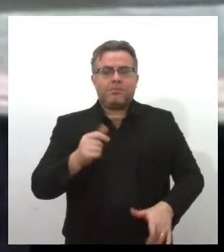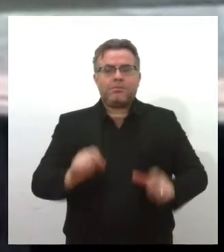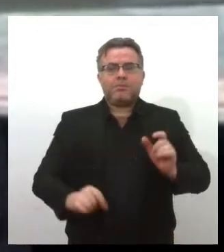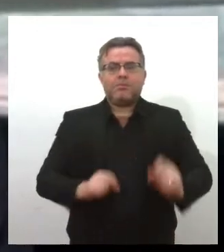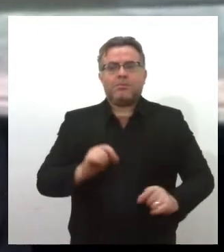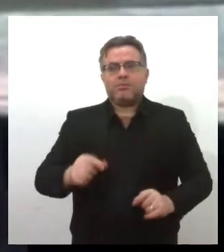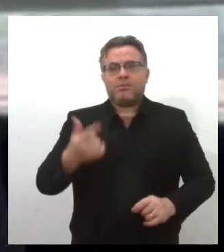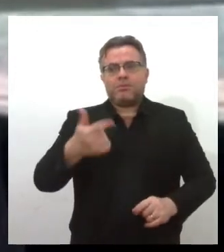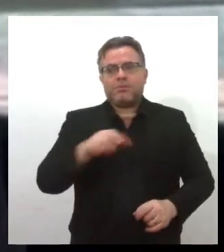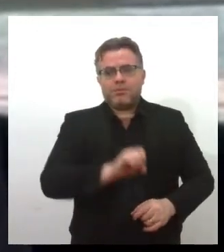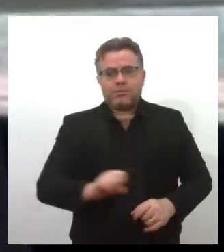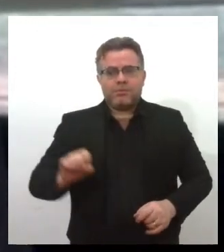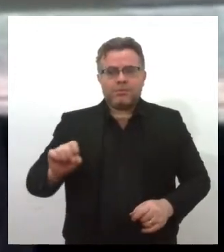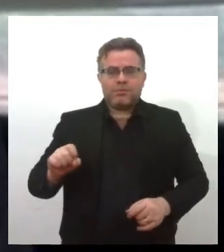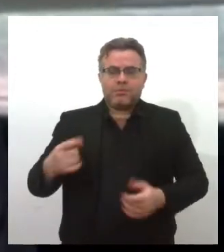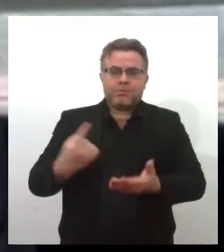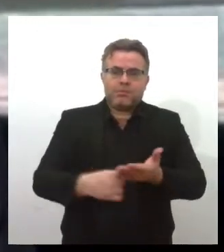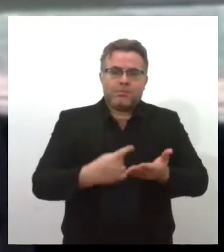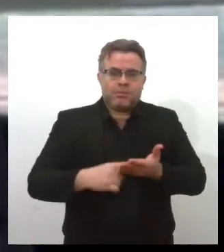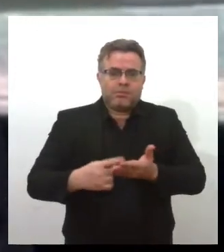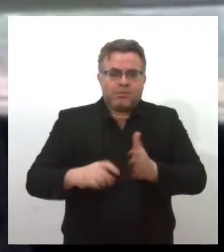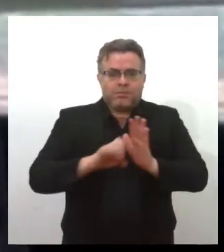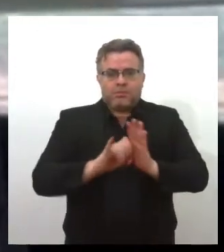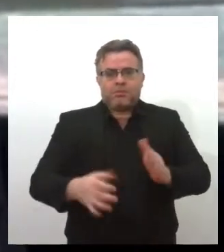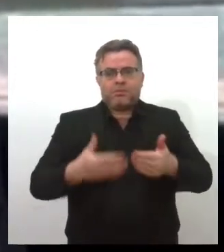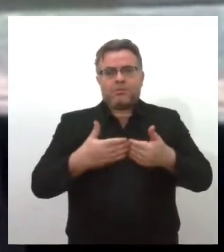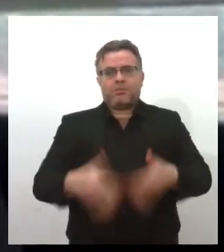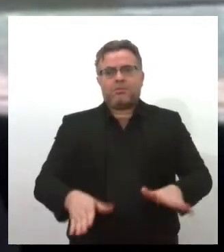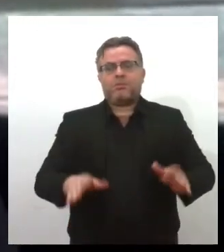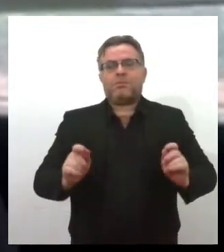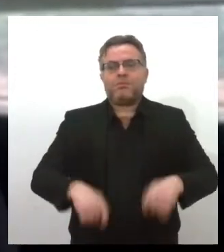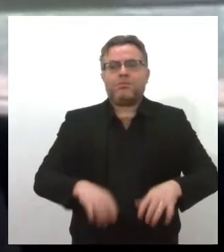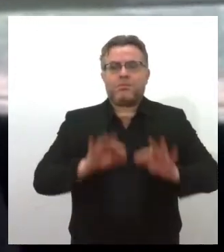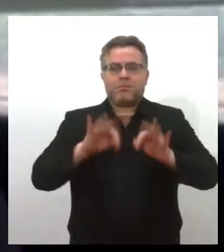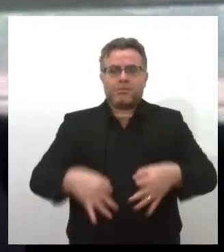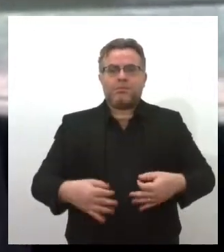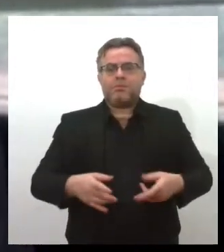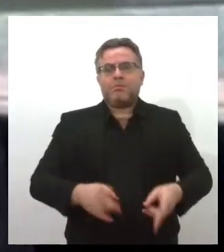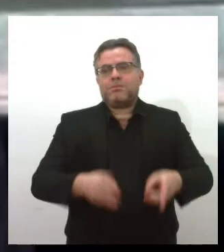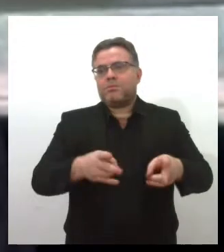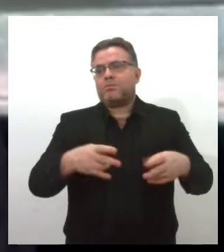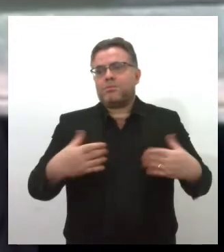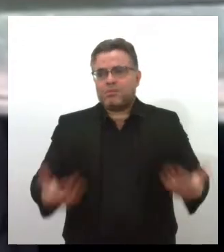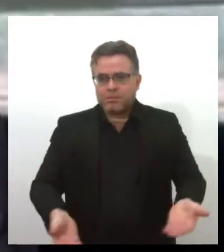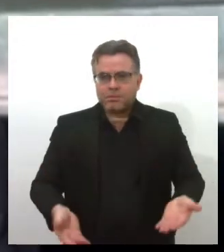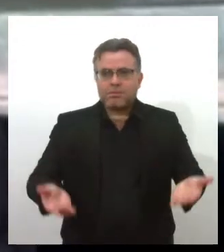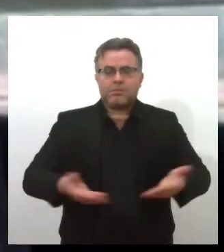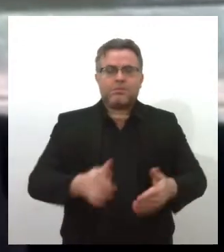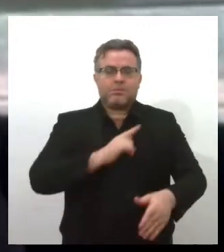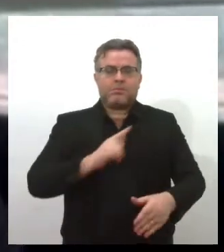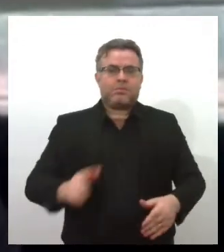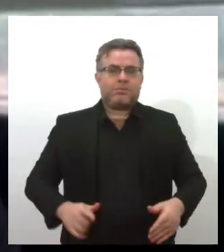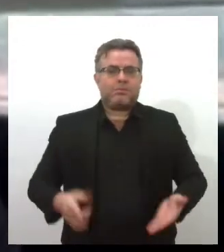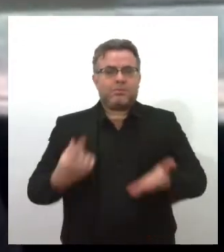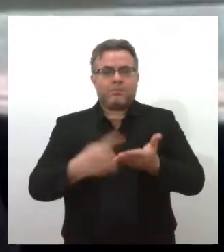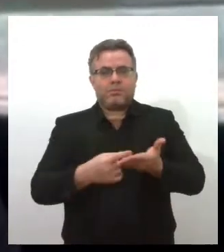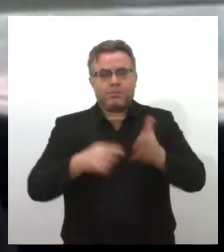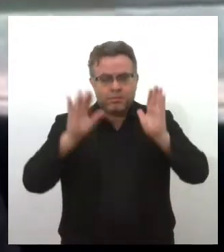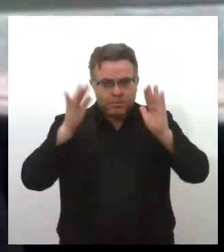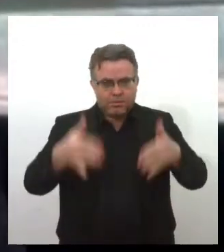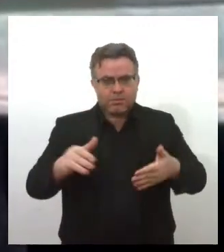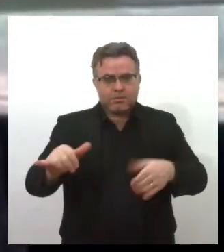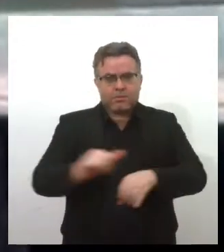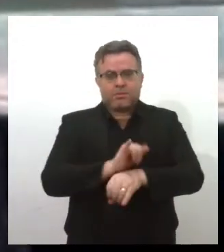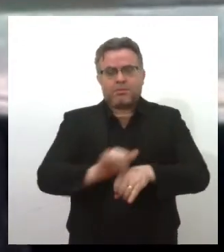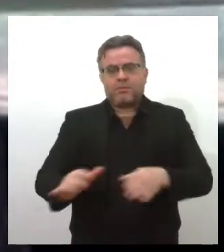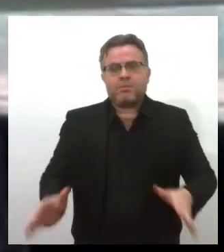estamos com diversos editais em aberto, em finalização, em andamento. Então, o governo do Estado vem tendo essa visão estratégica aí